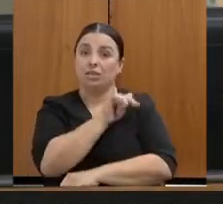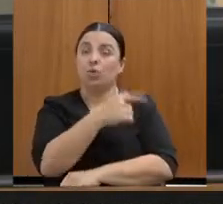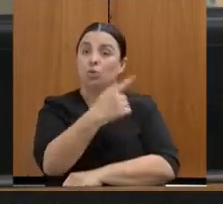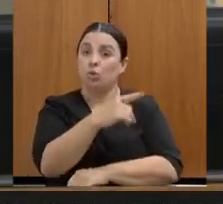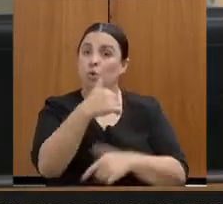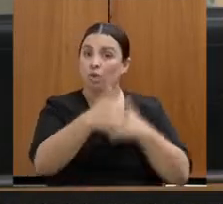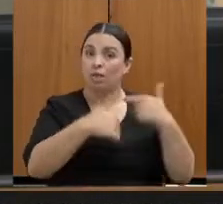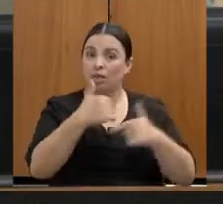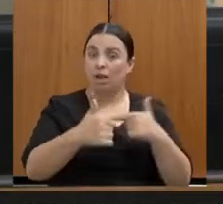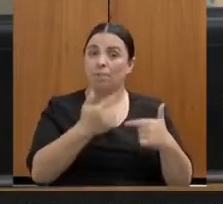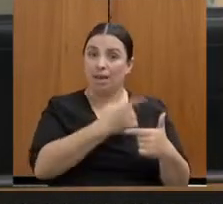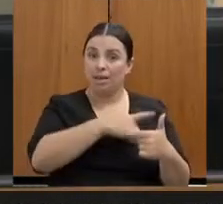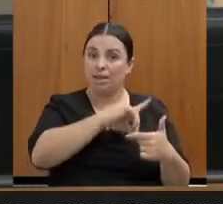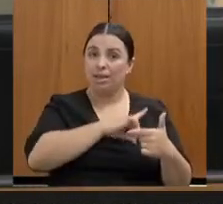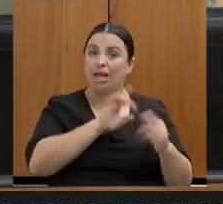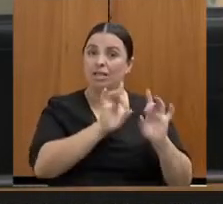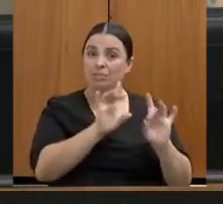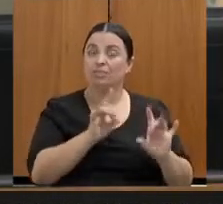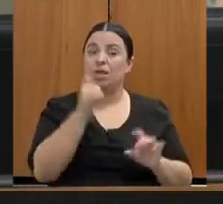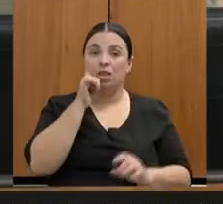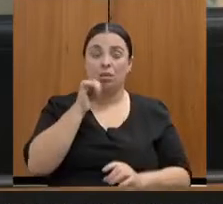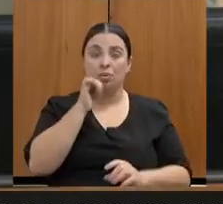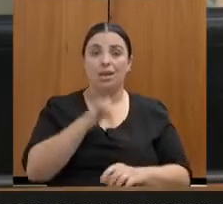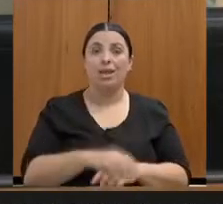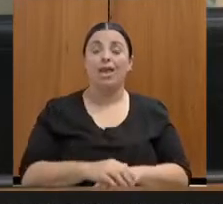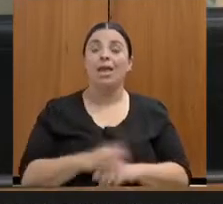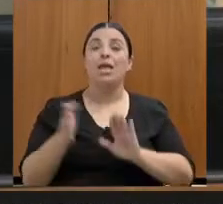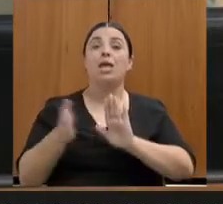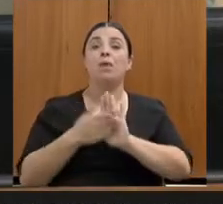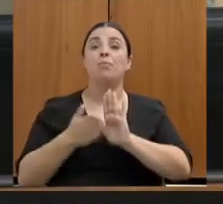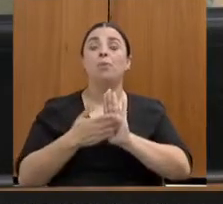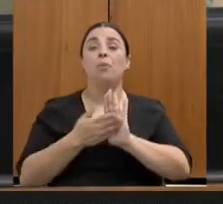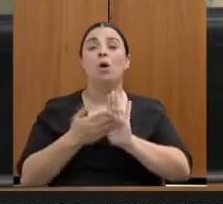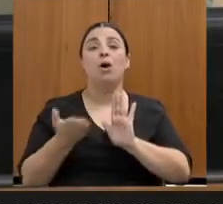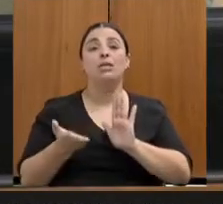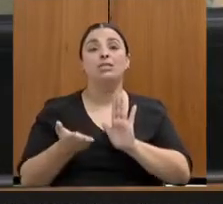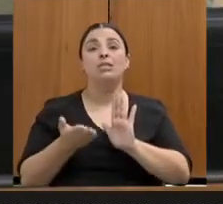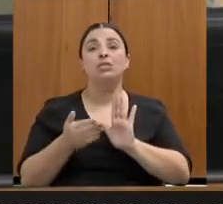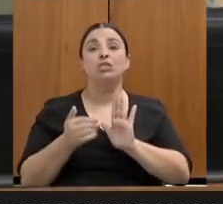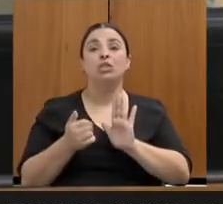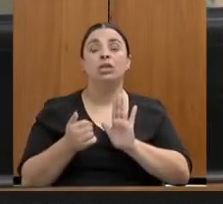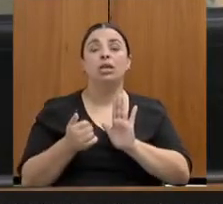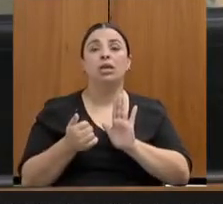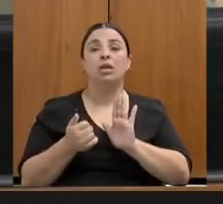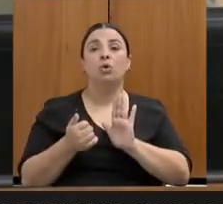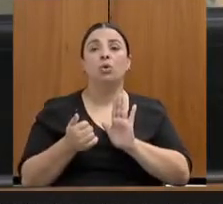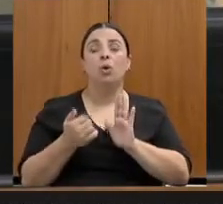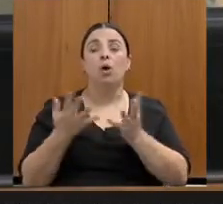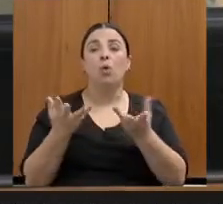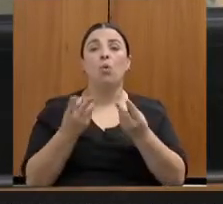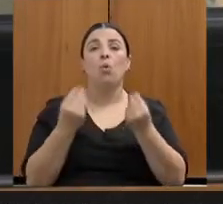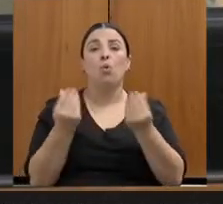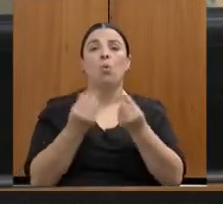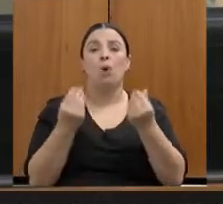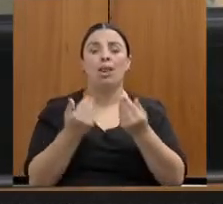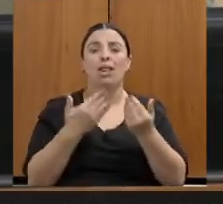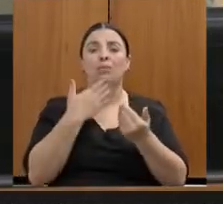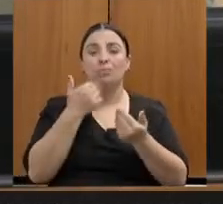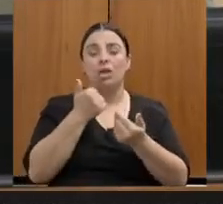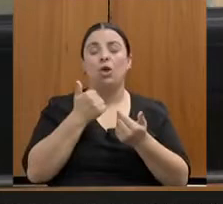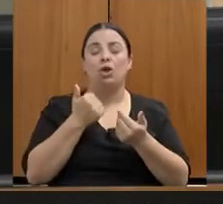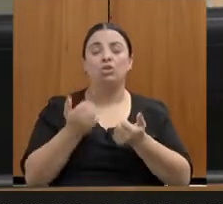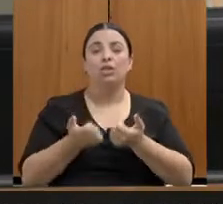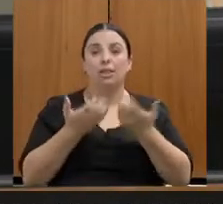as iniciativas para que possamos, de fato, entregar um atendimento digno à nossa população. Eu vou conversar agora